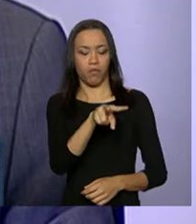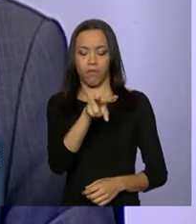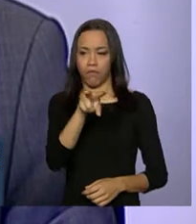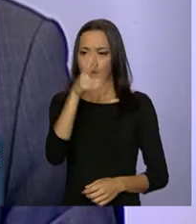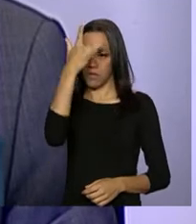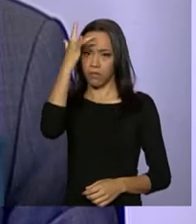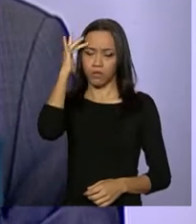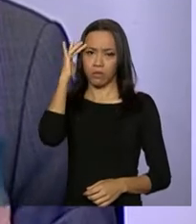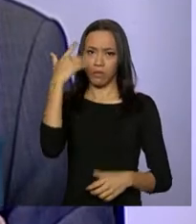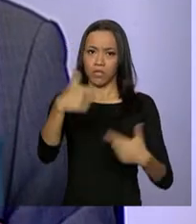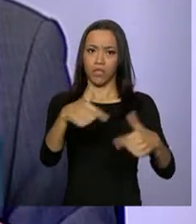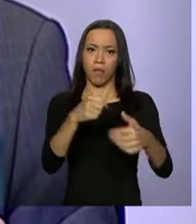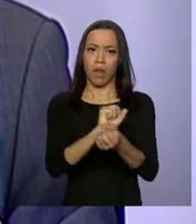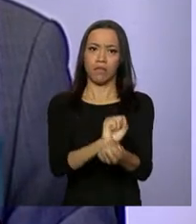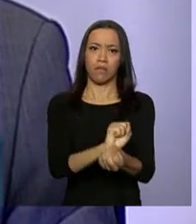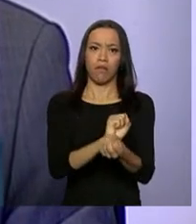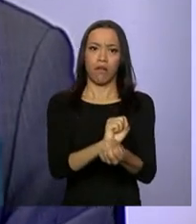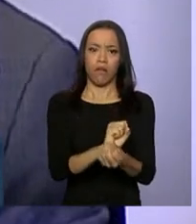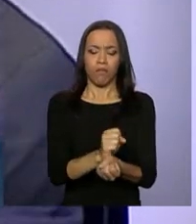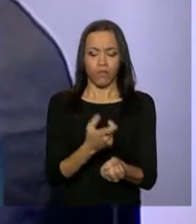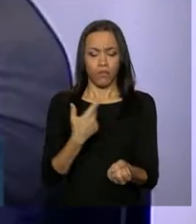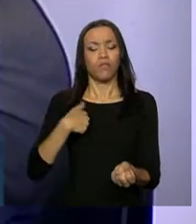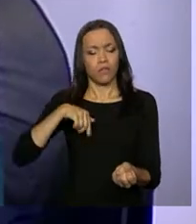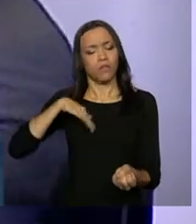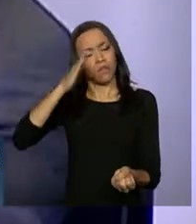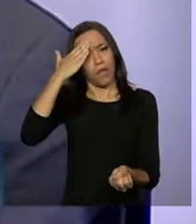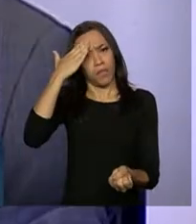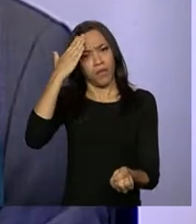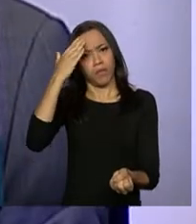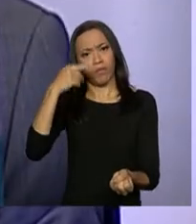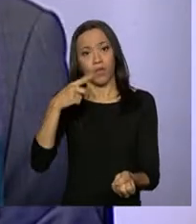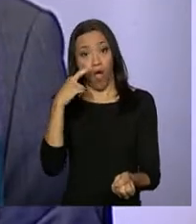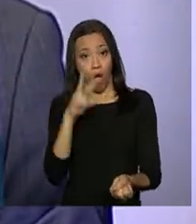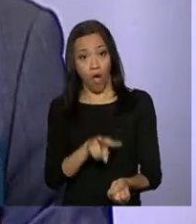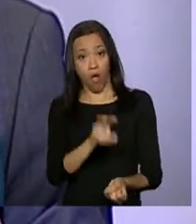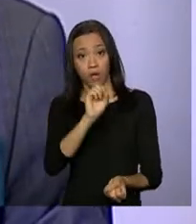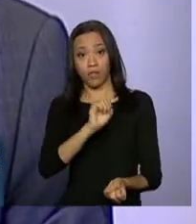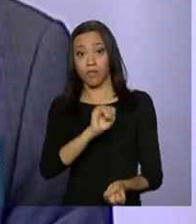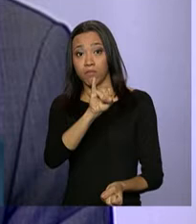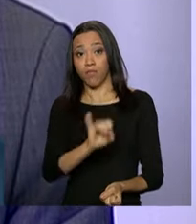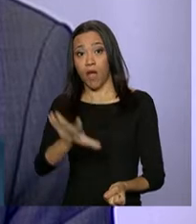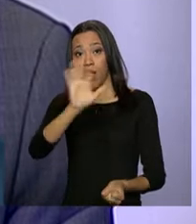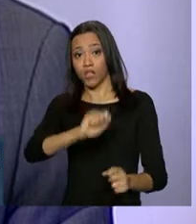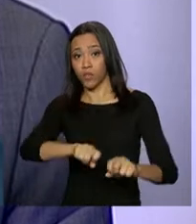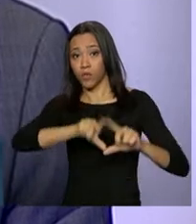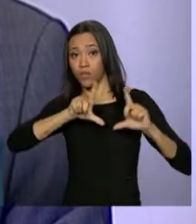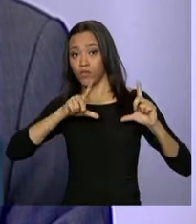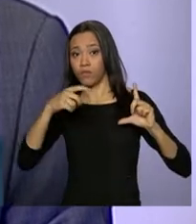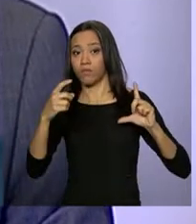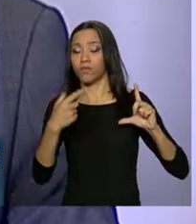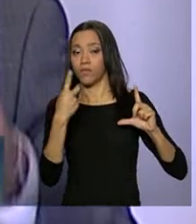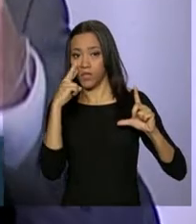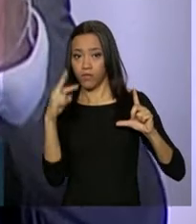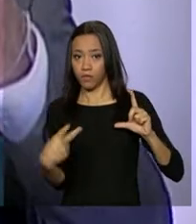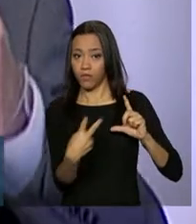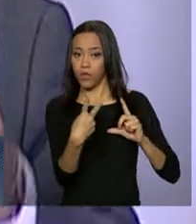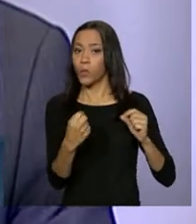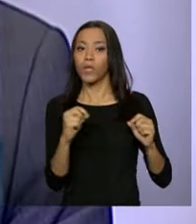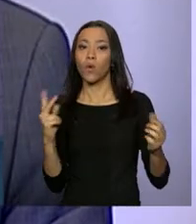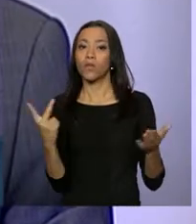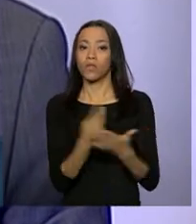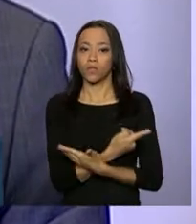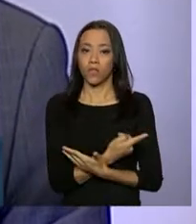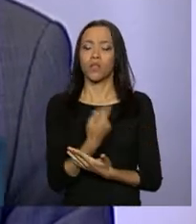Nós sabemos, não há dúvidas em relação a isso. Então, aí as imagens vão mostrar o que são essas condições degradantes. Nós